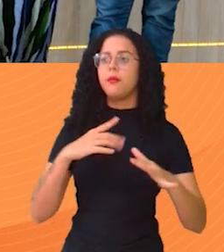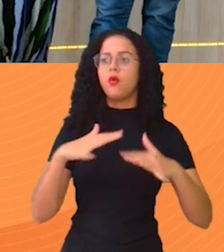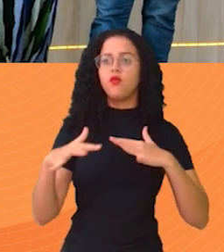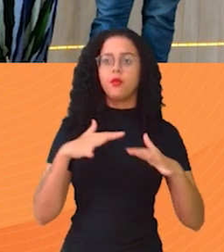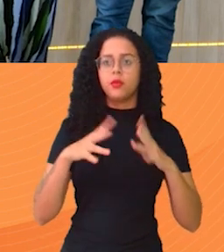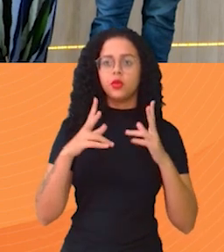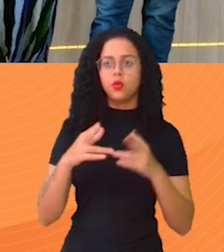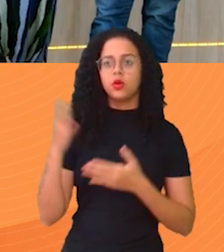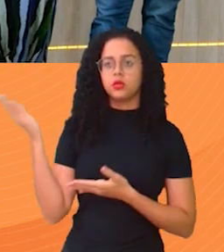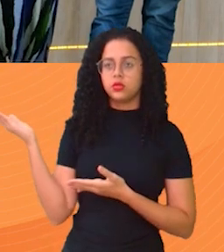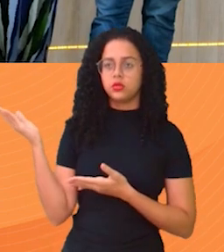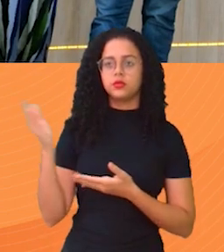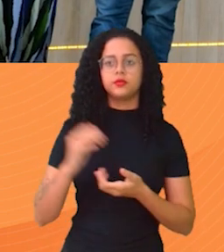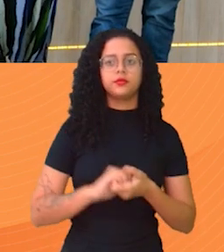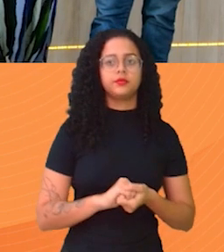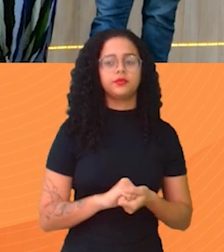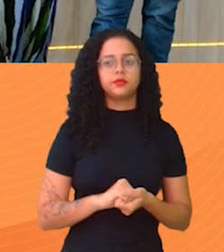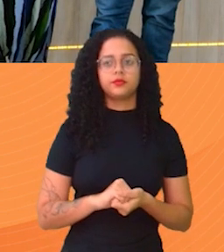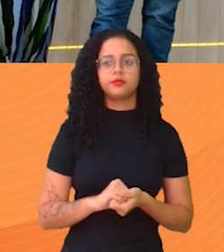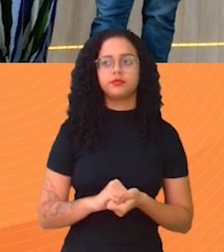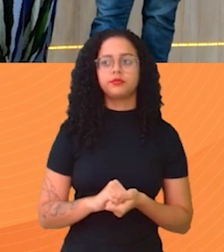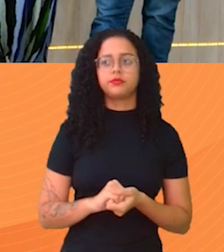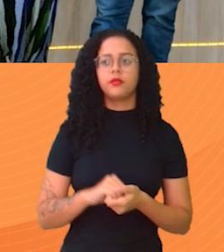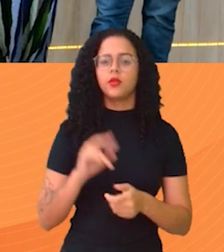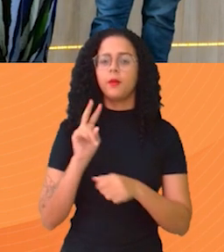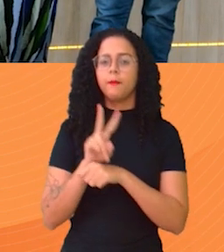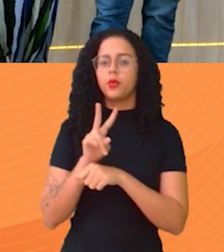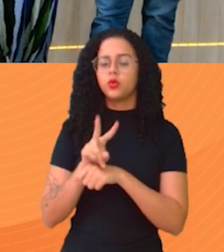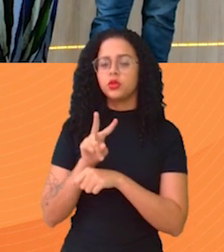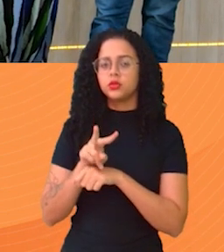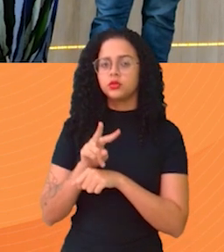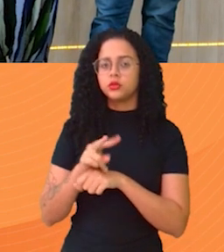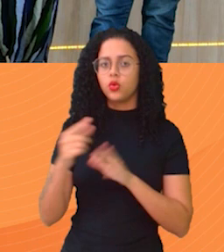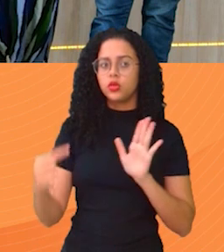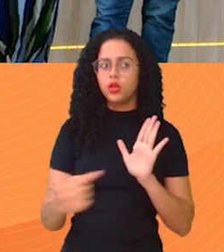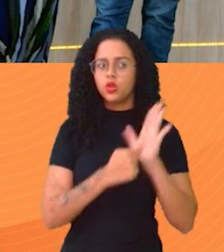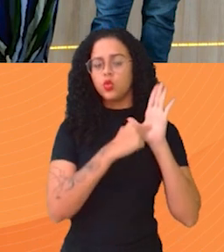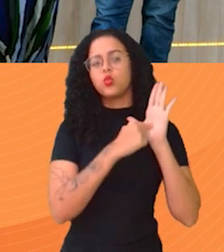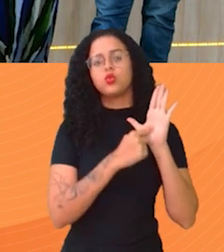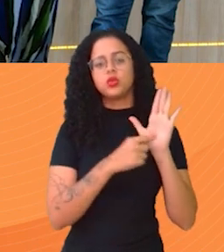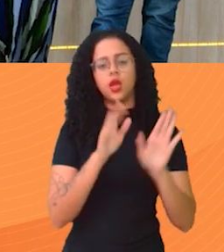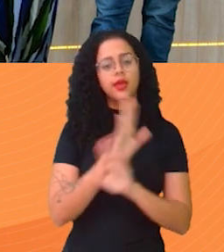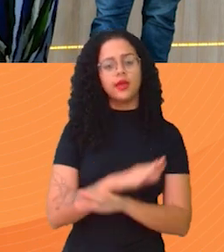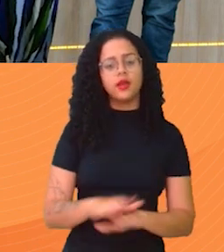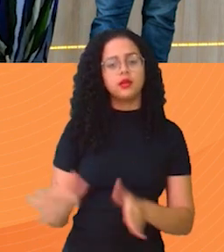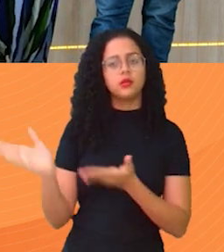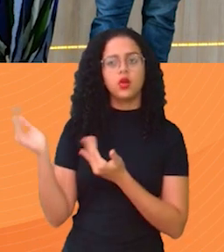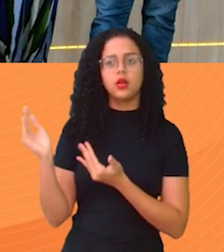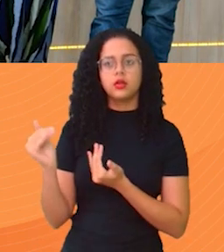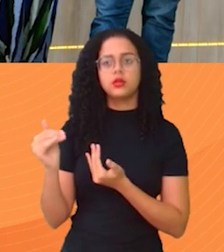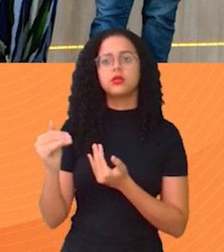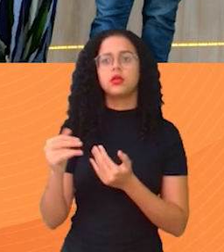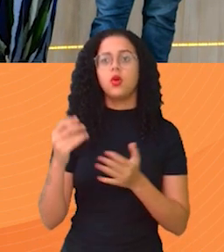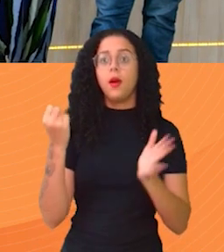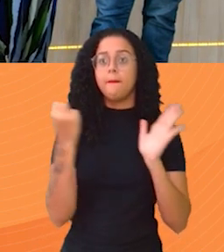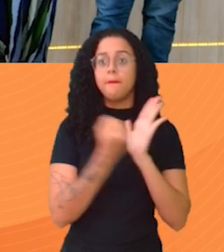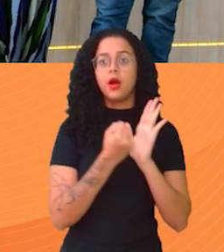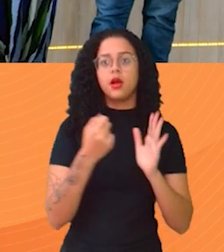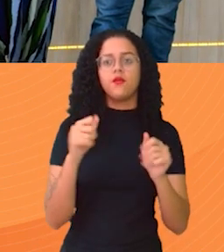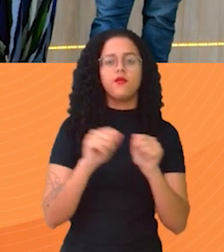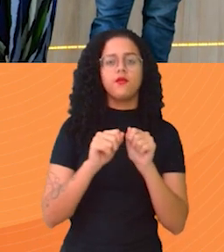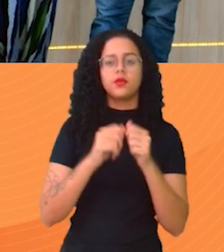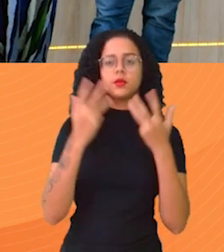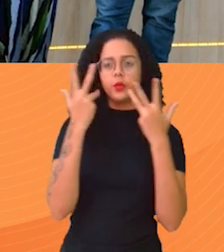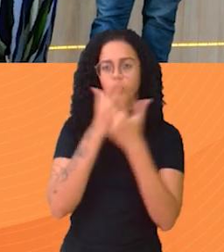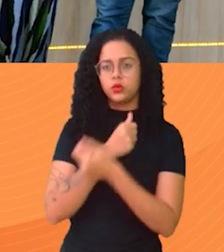como esse. Tem vários outros, né? Que é justamente de proteção, de denúncia às crianças e adolescentes. Que é esse símbolozinho aqui, ó, faça